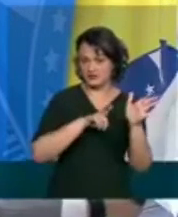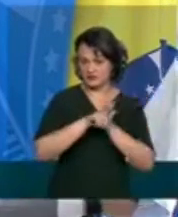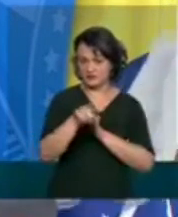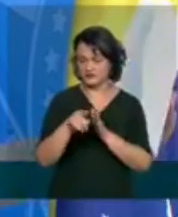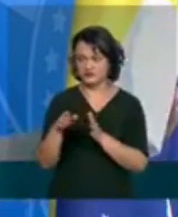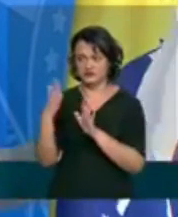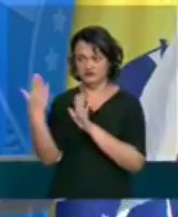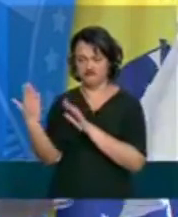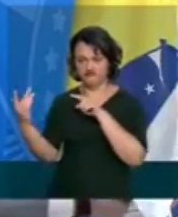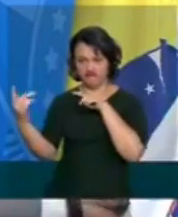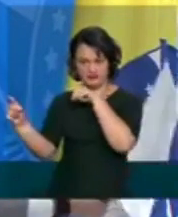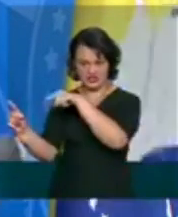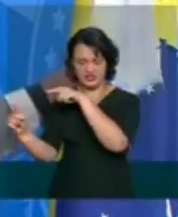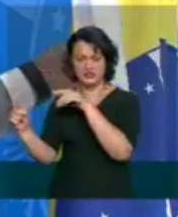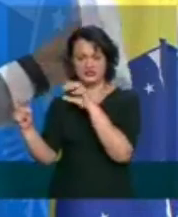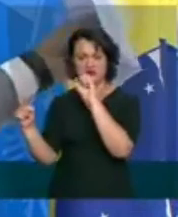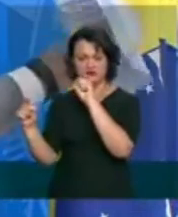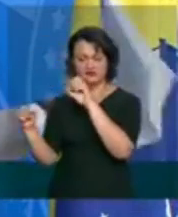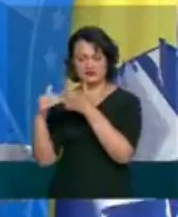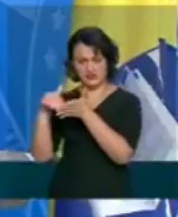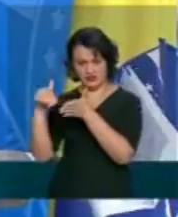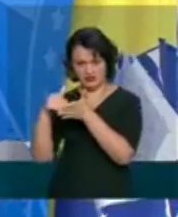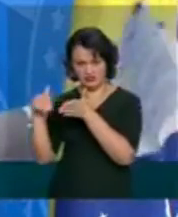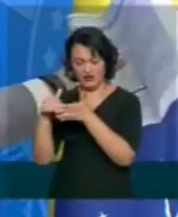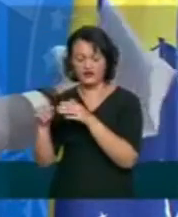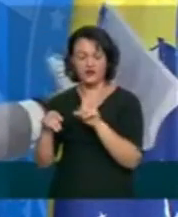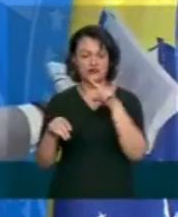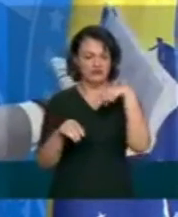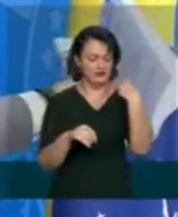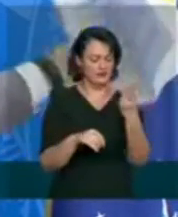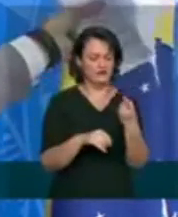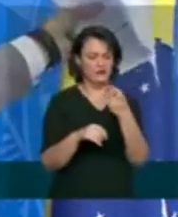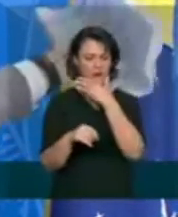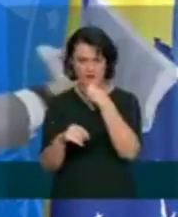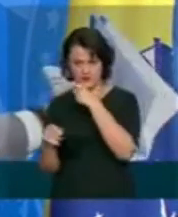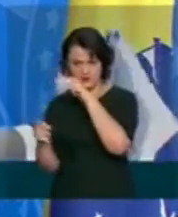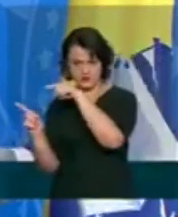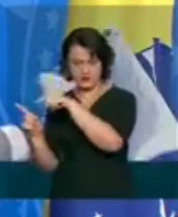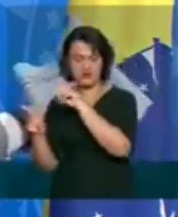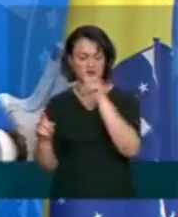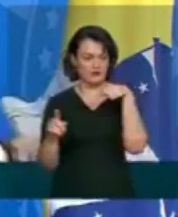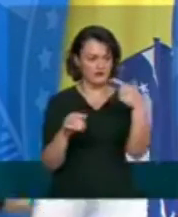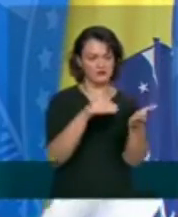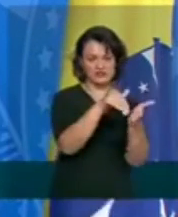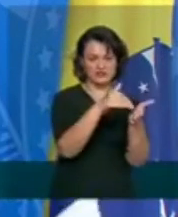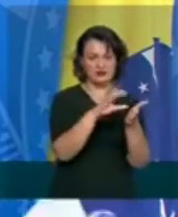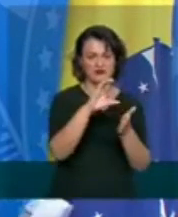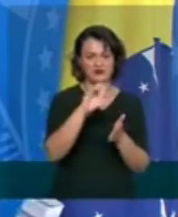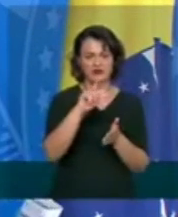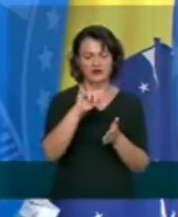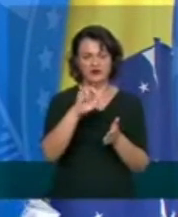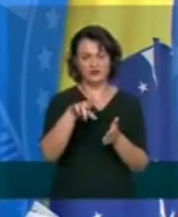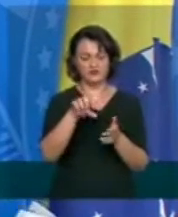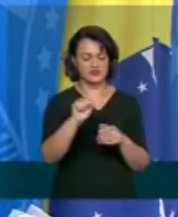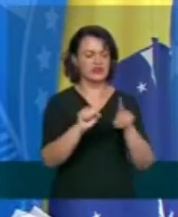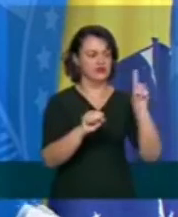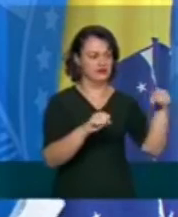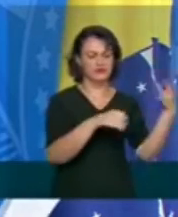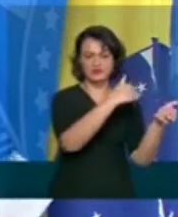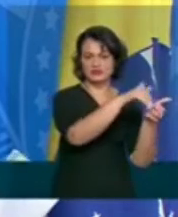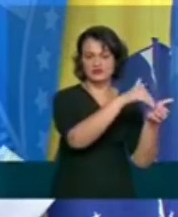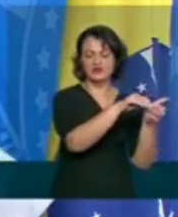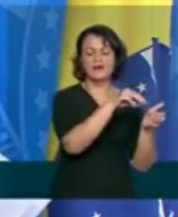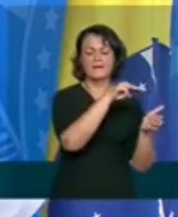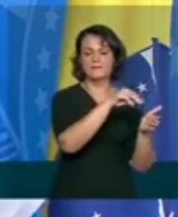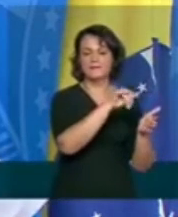secretário Eduardo Macario depois eu faço a pergunta para a secretária Cleusa e por último a gente encerra com a secretária Mayra